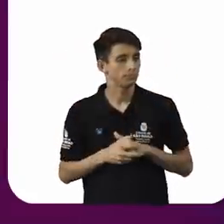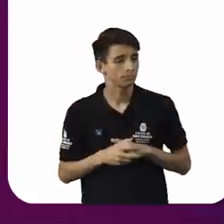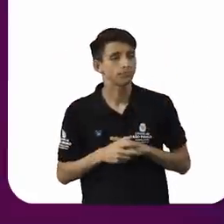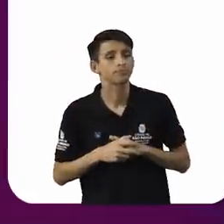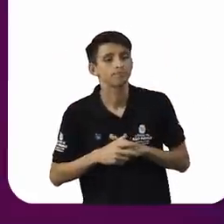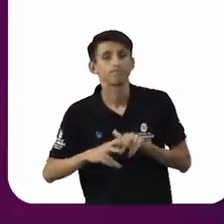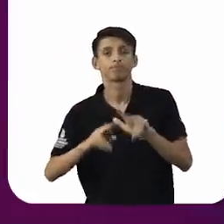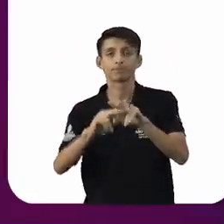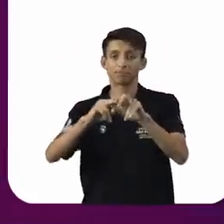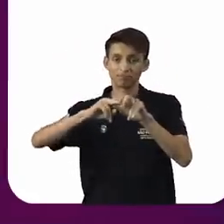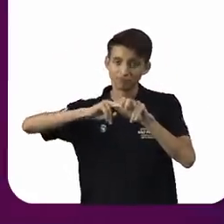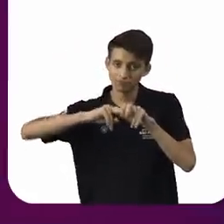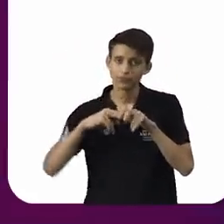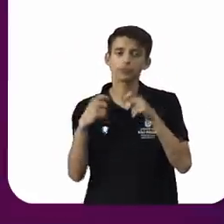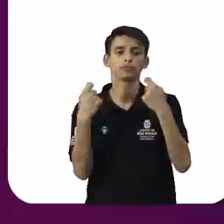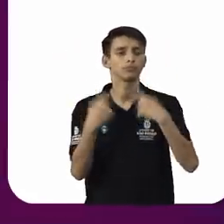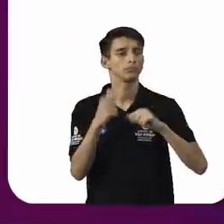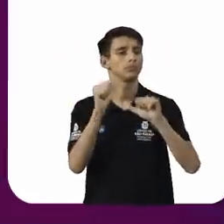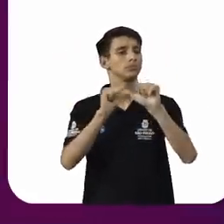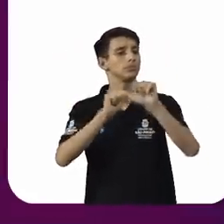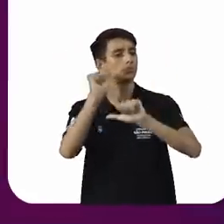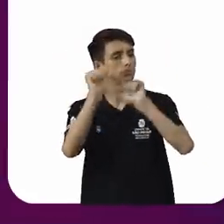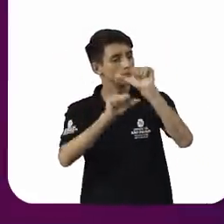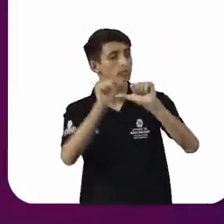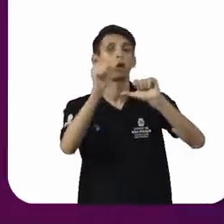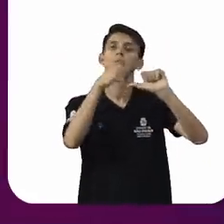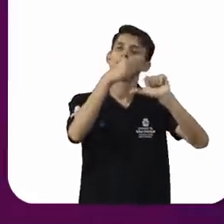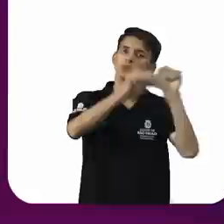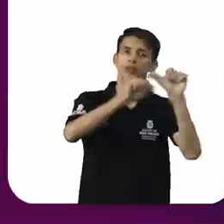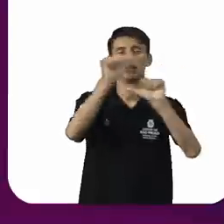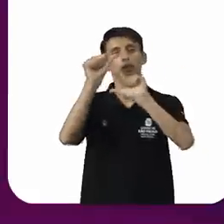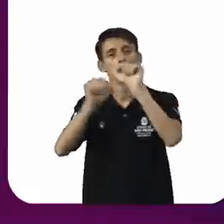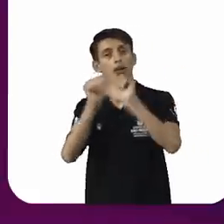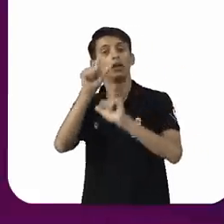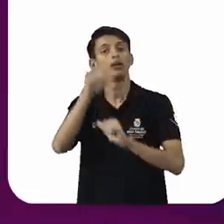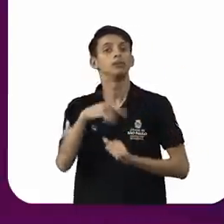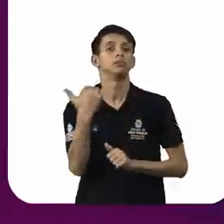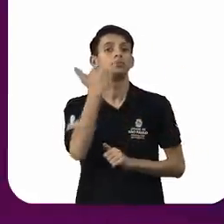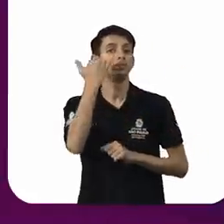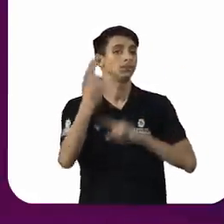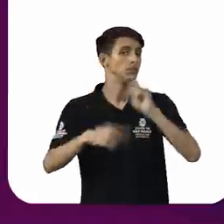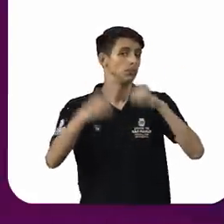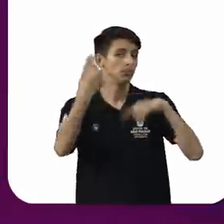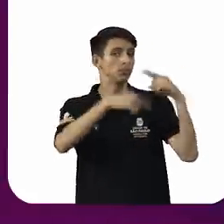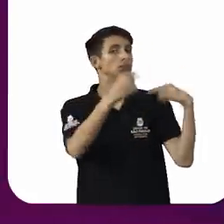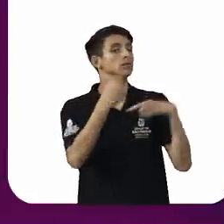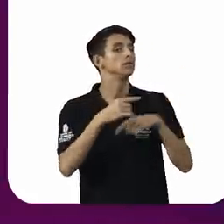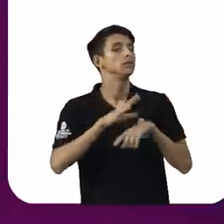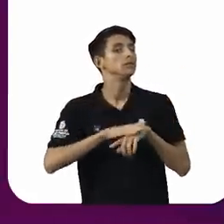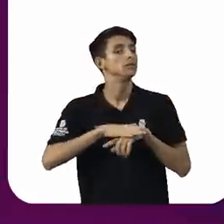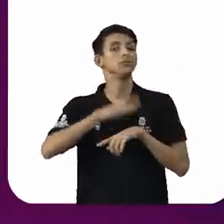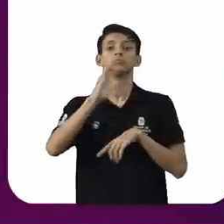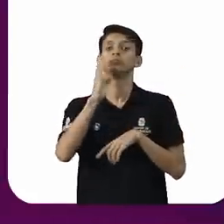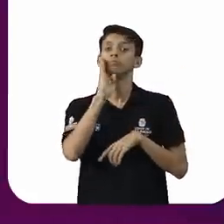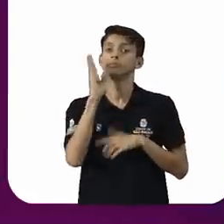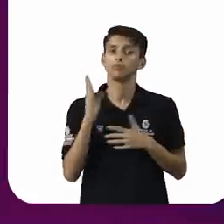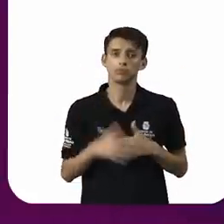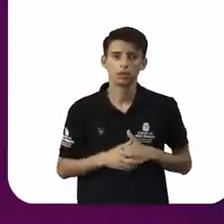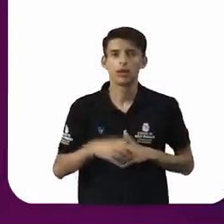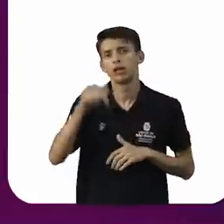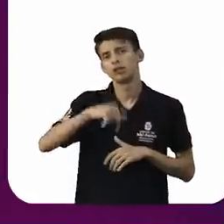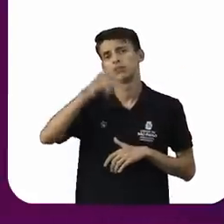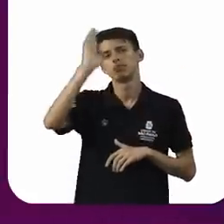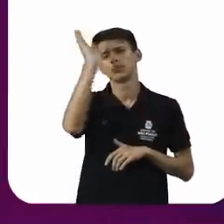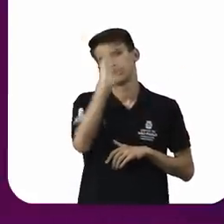quadros precisam estar atualizados, acompanhando esse debate, que é cada vez mais candente, não só no